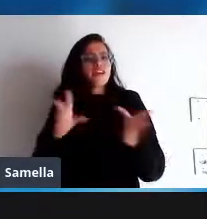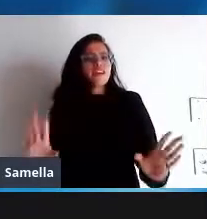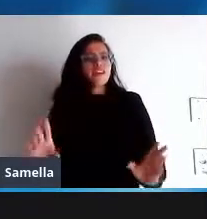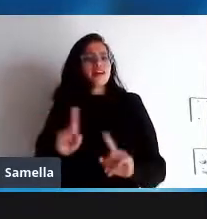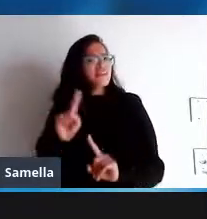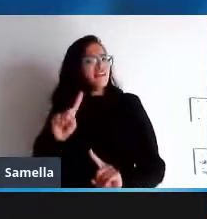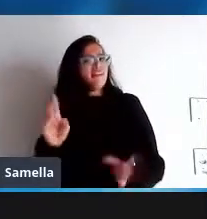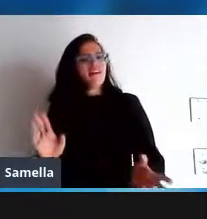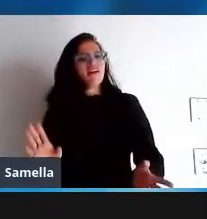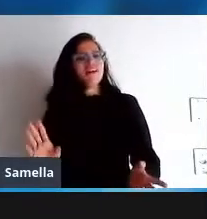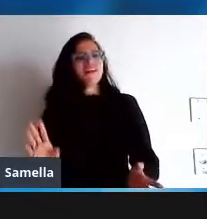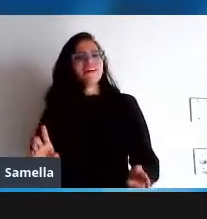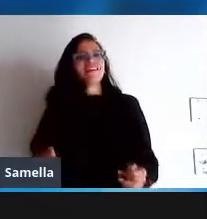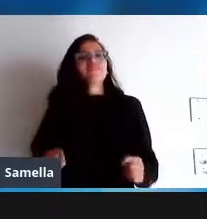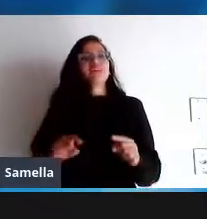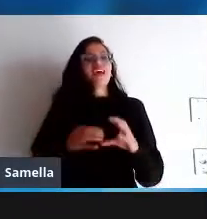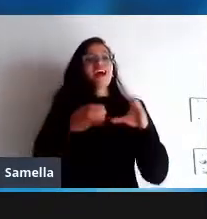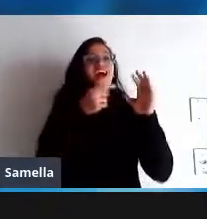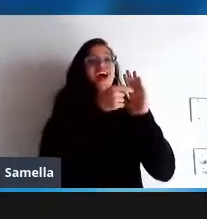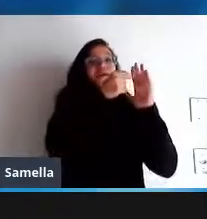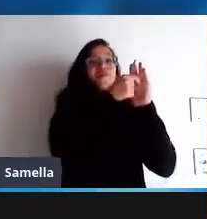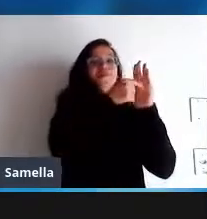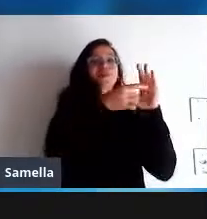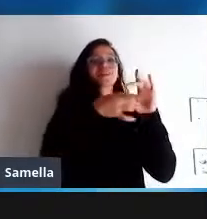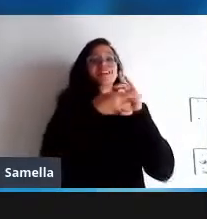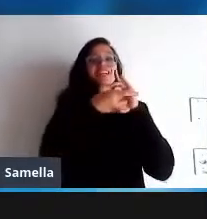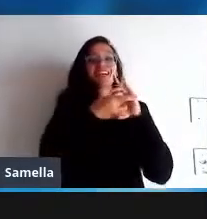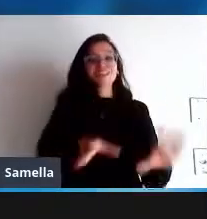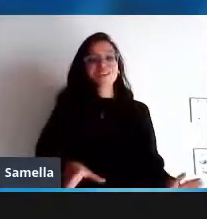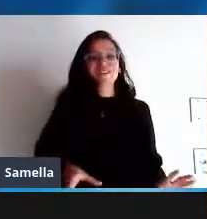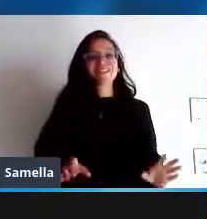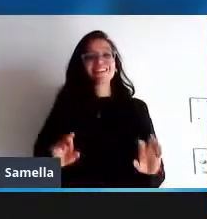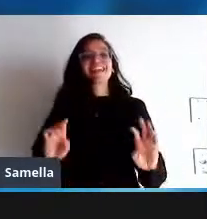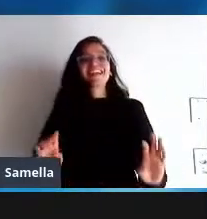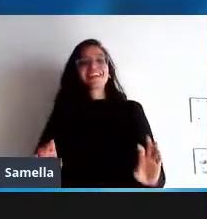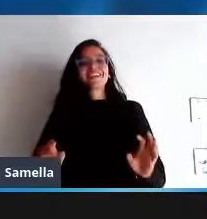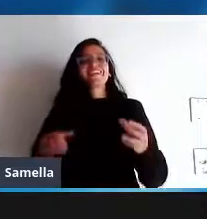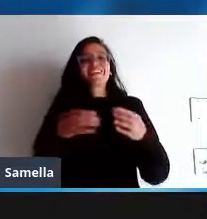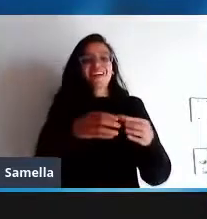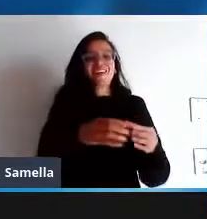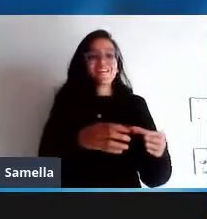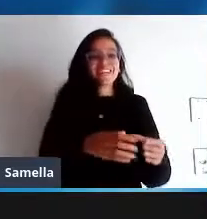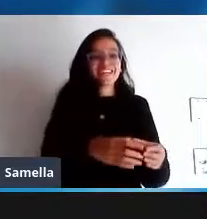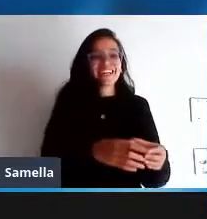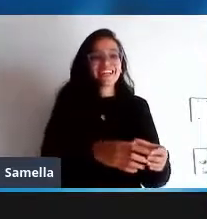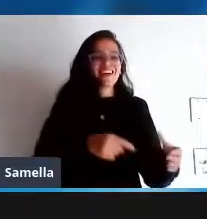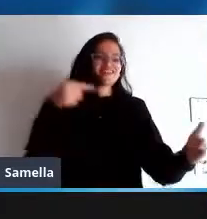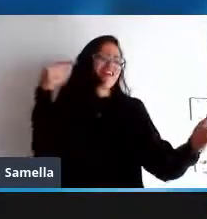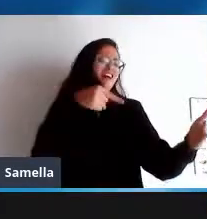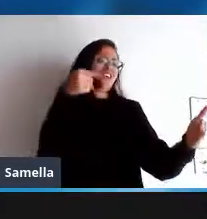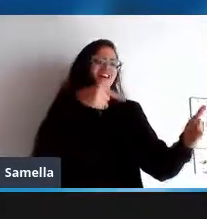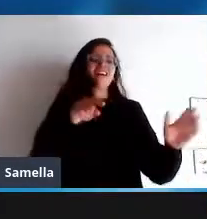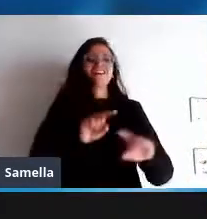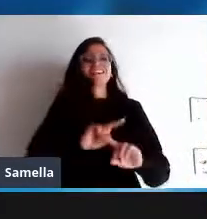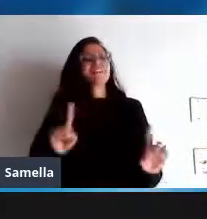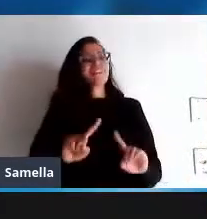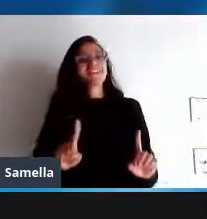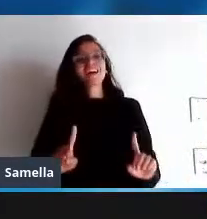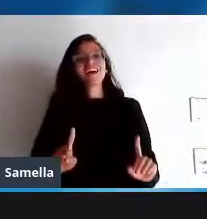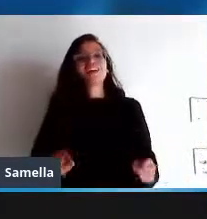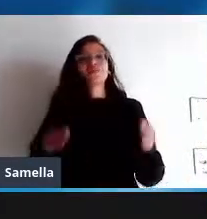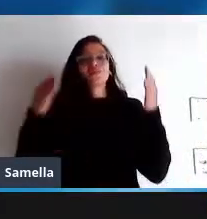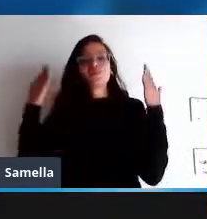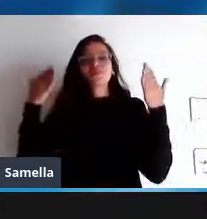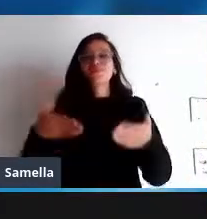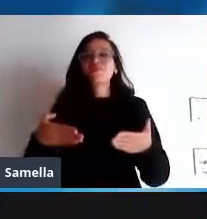comunidade de software livre como começa a atacar esse aspecto por atacar também está saindo do propósito